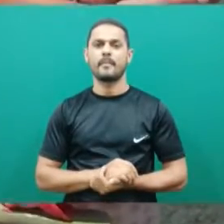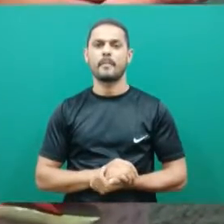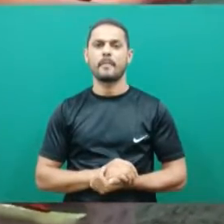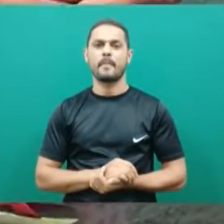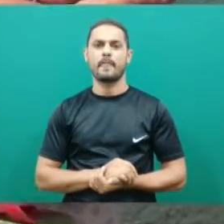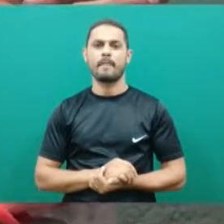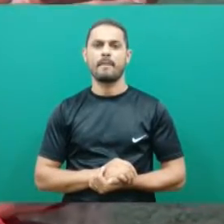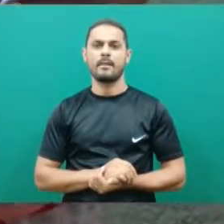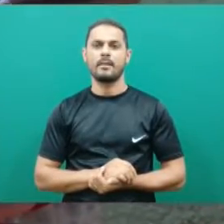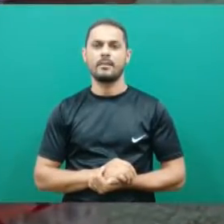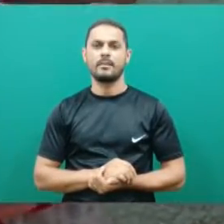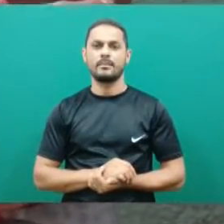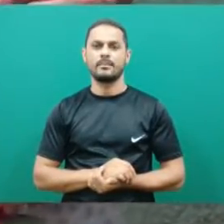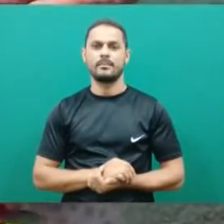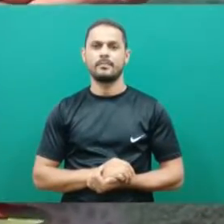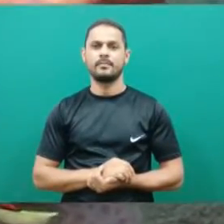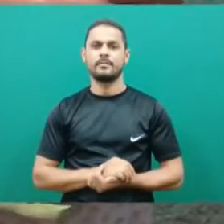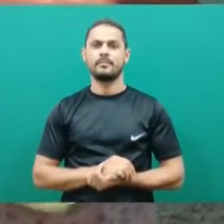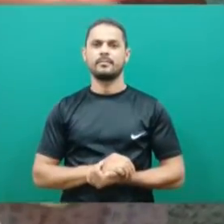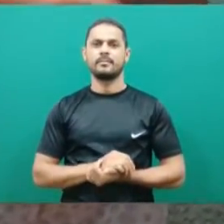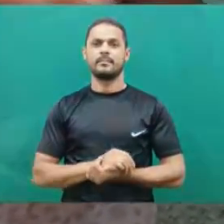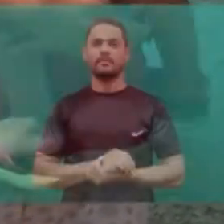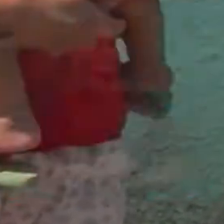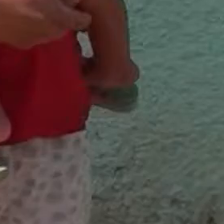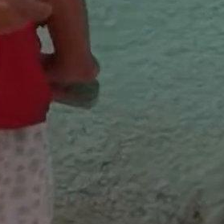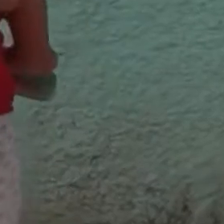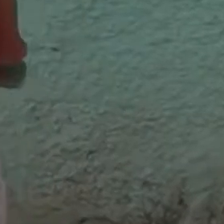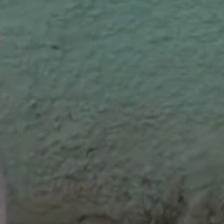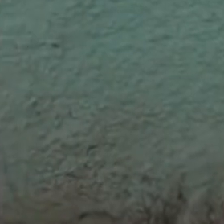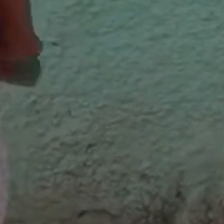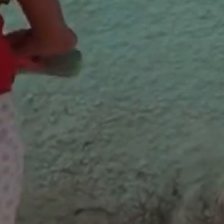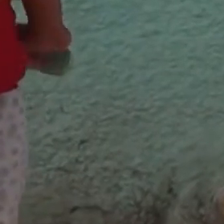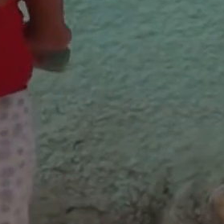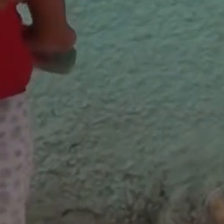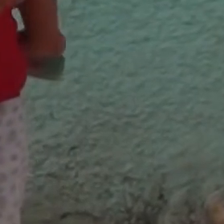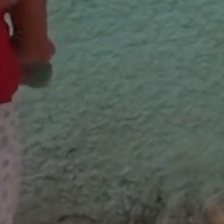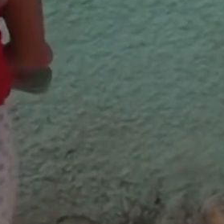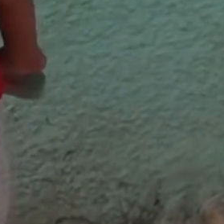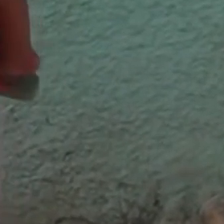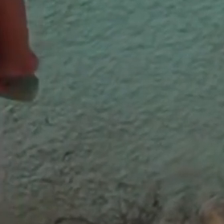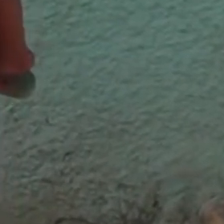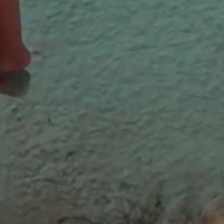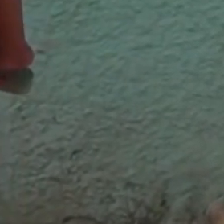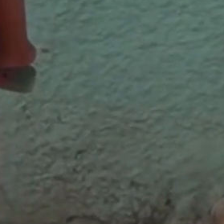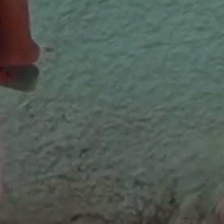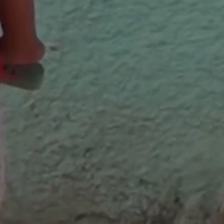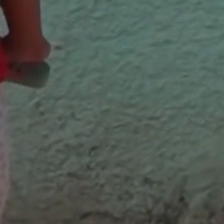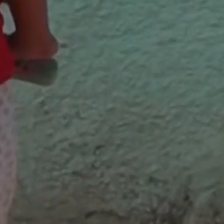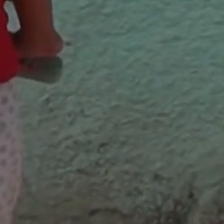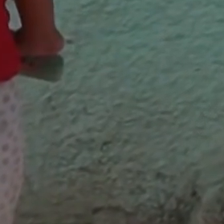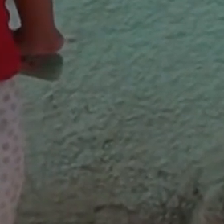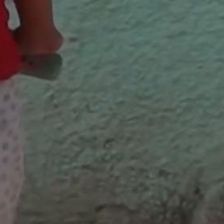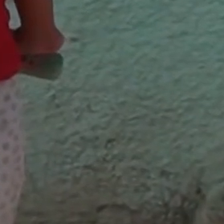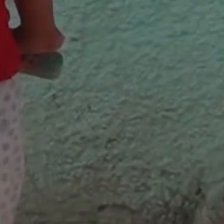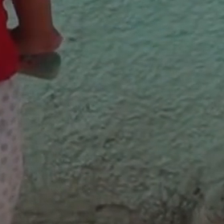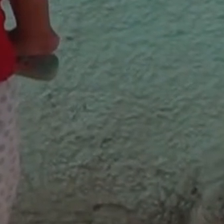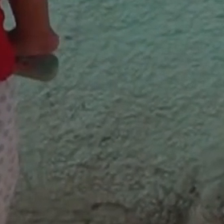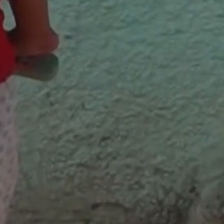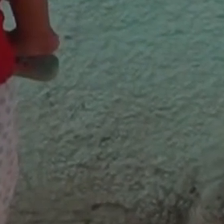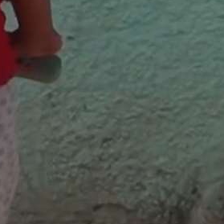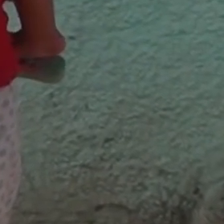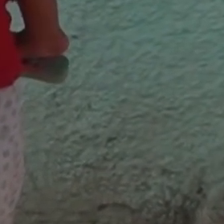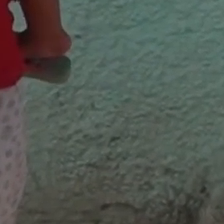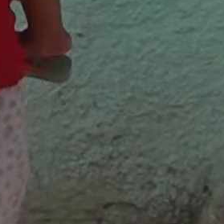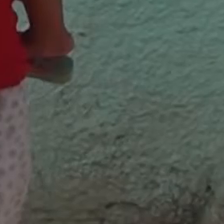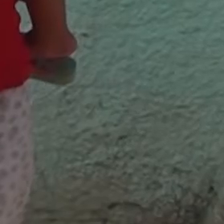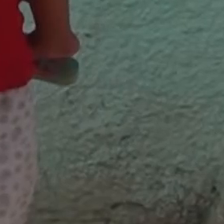gente liga, se a gente se sentir preocupado. Bom, quando eu estava grávida mesmo, eu estava preocupada, eu e Reni preocupado. Aí nós chamamos a Alexandra,